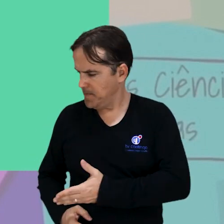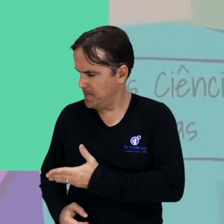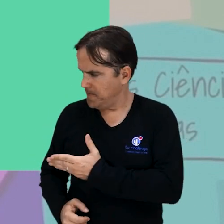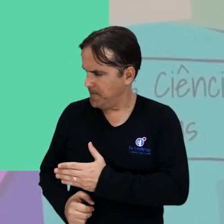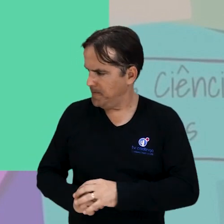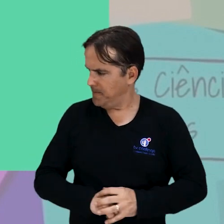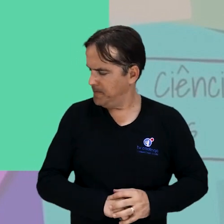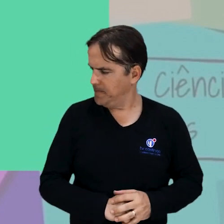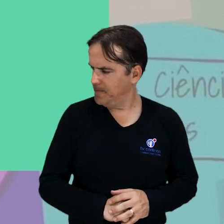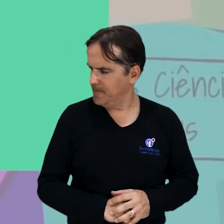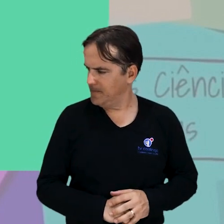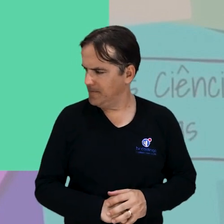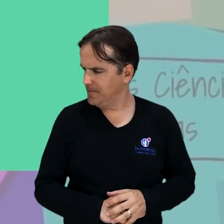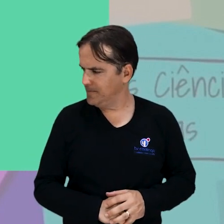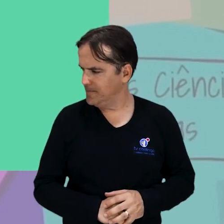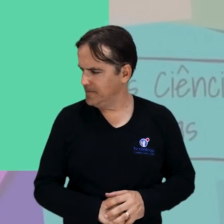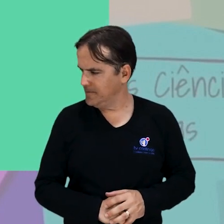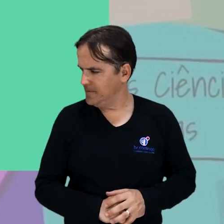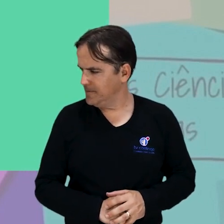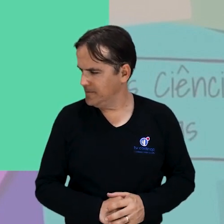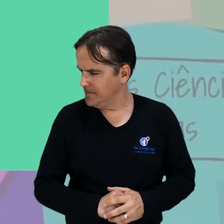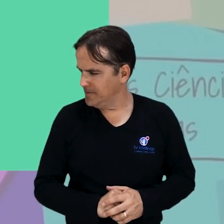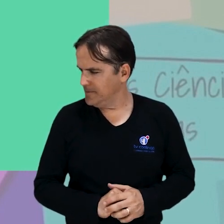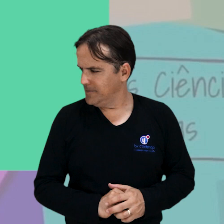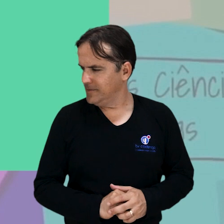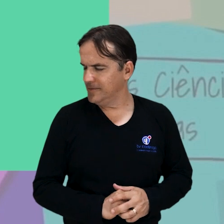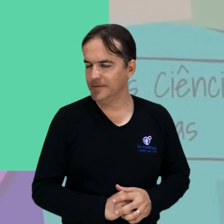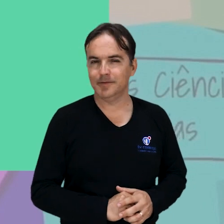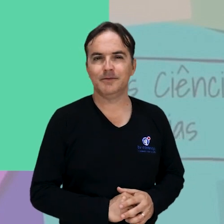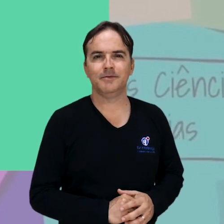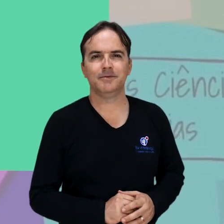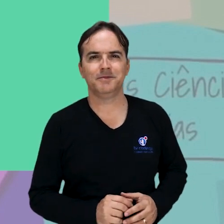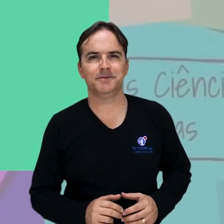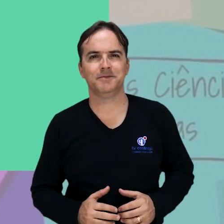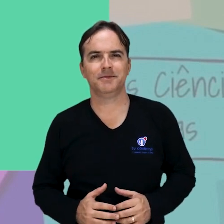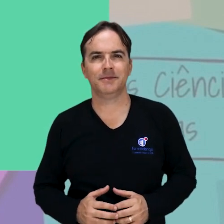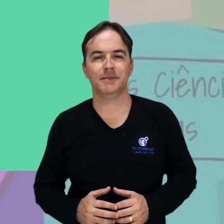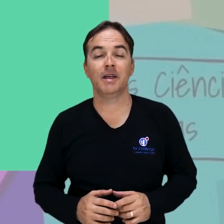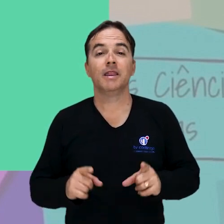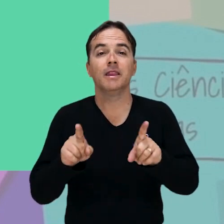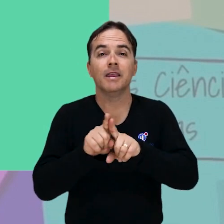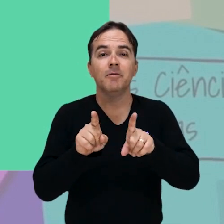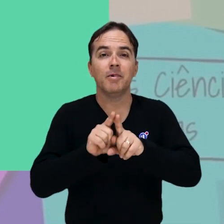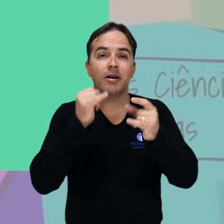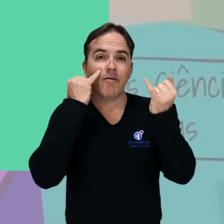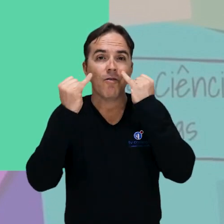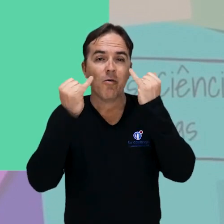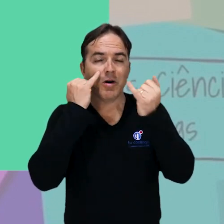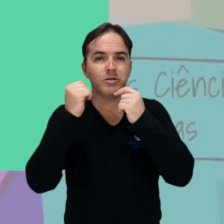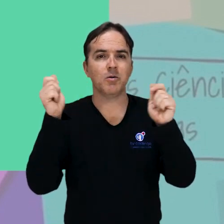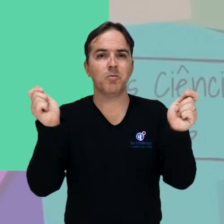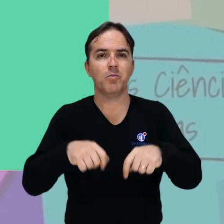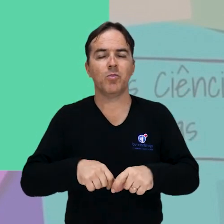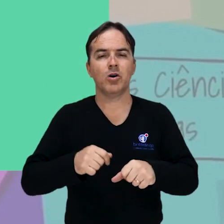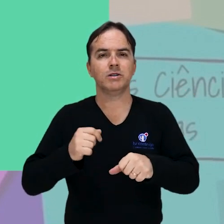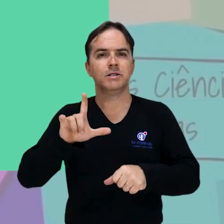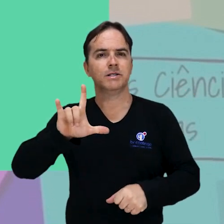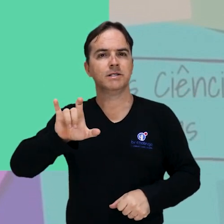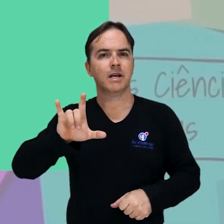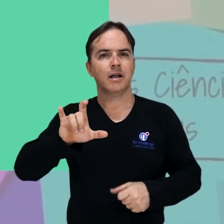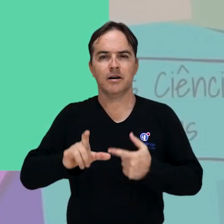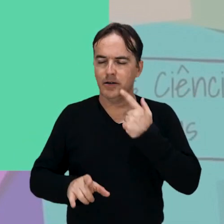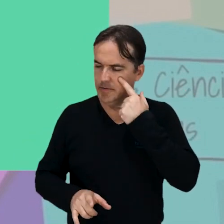-9935-4036. Para mais informações, acesse no Instagram,